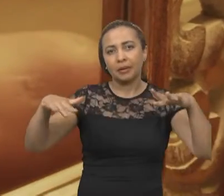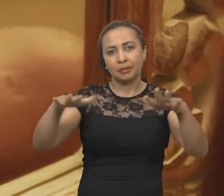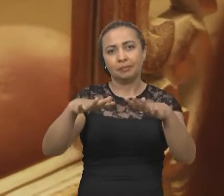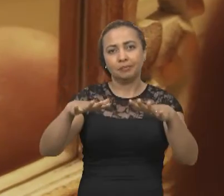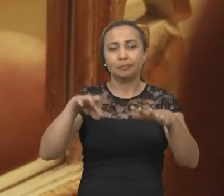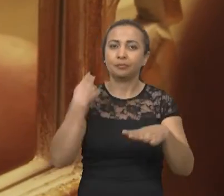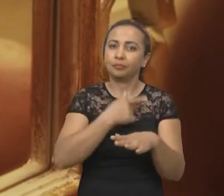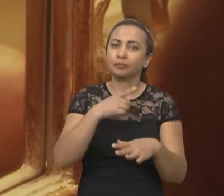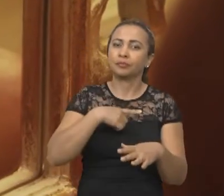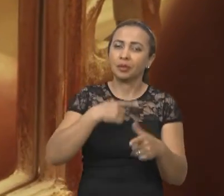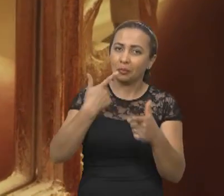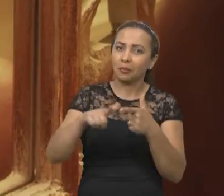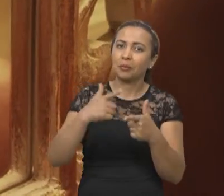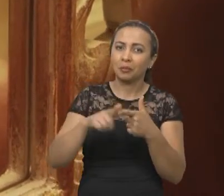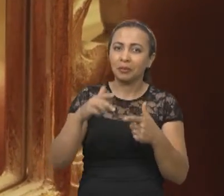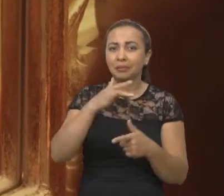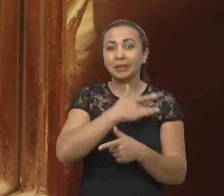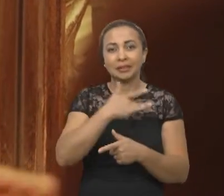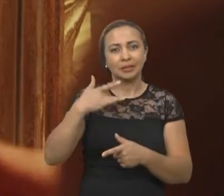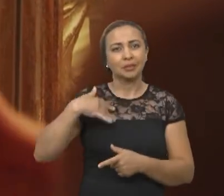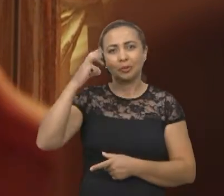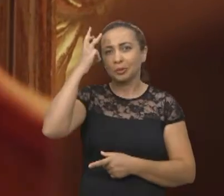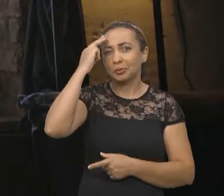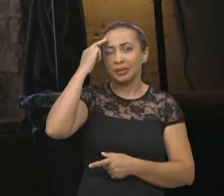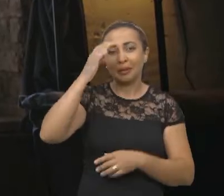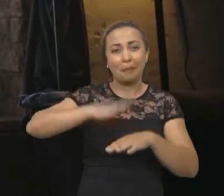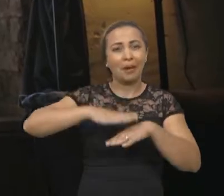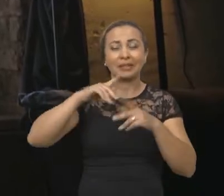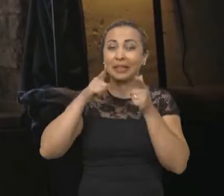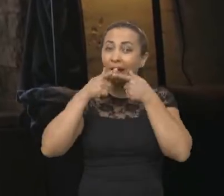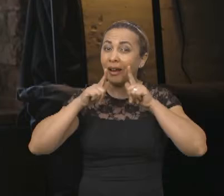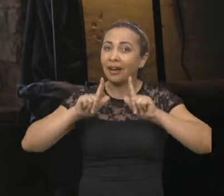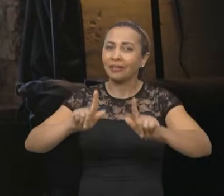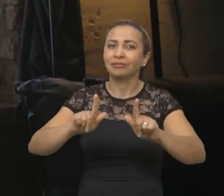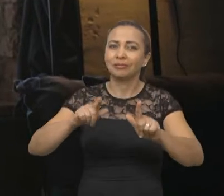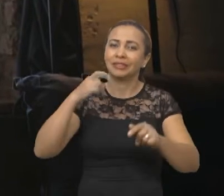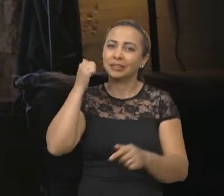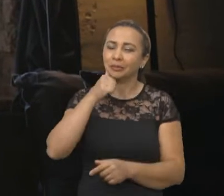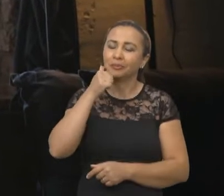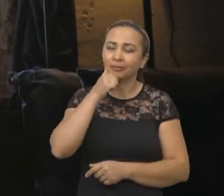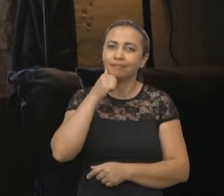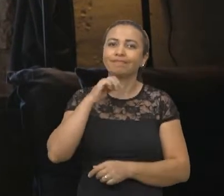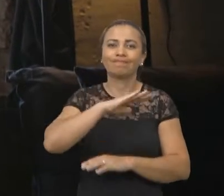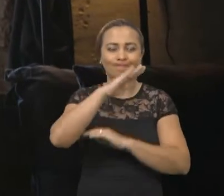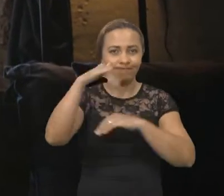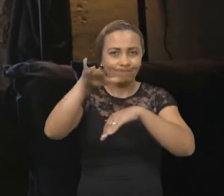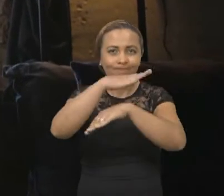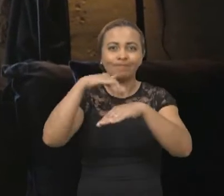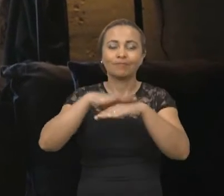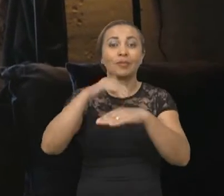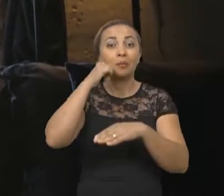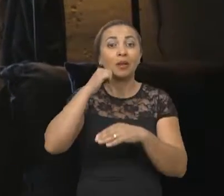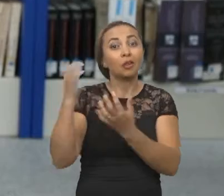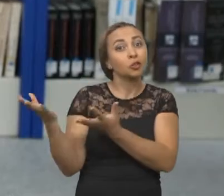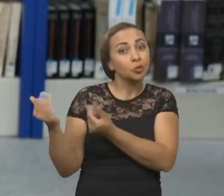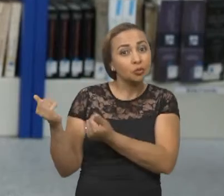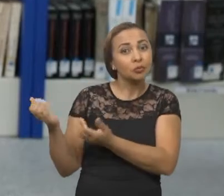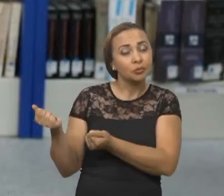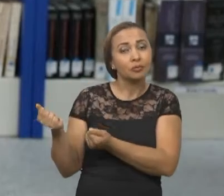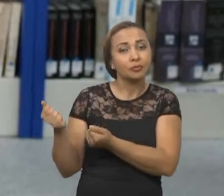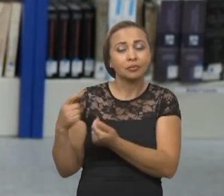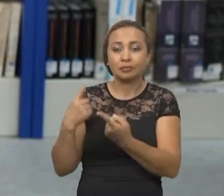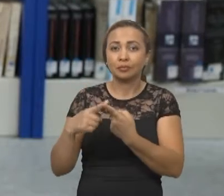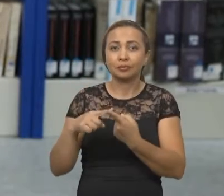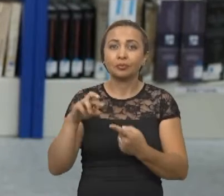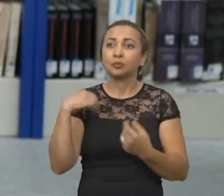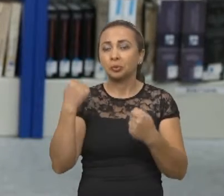tivemos problemas de saúde mental muito mais agravados nas mulheres, e sobretudo as mulheres mais novas, porque a nossa